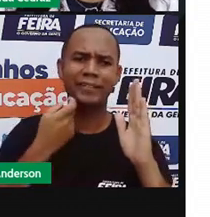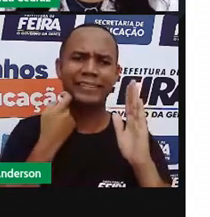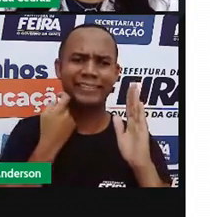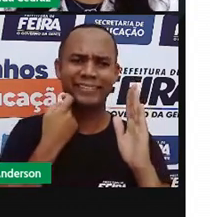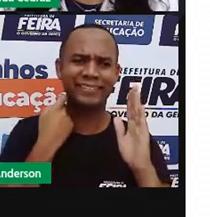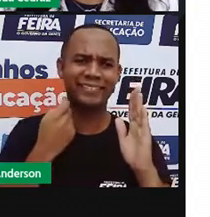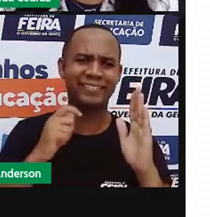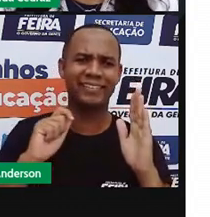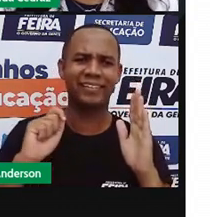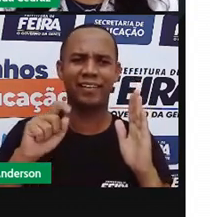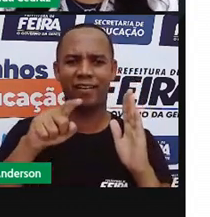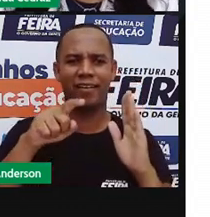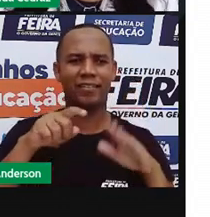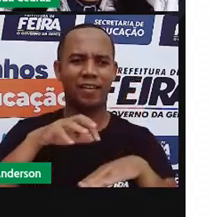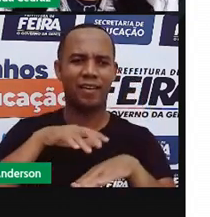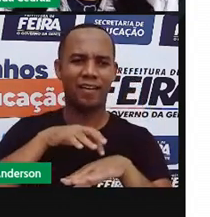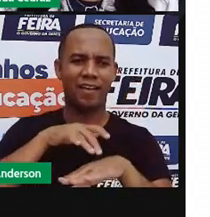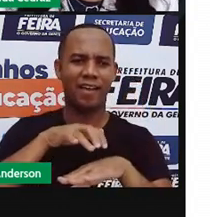aranha,